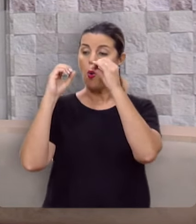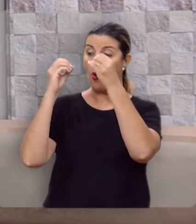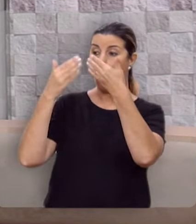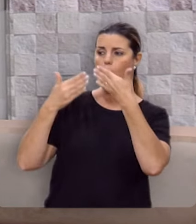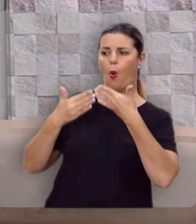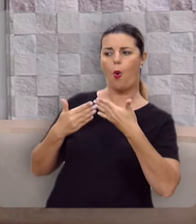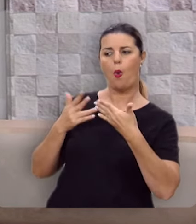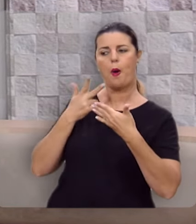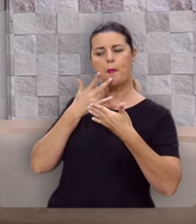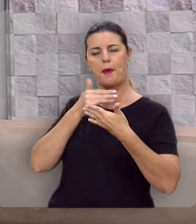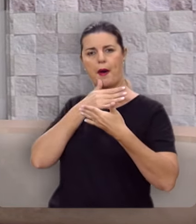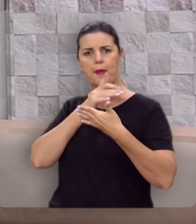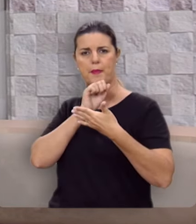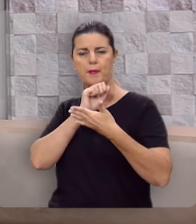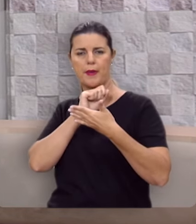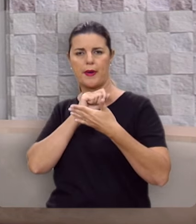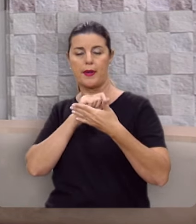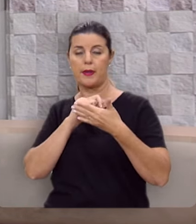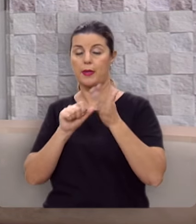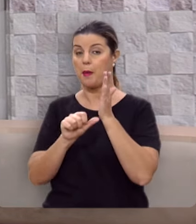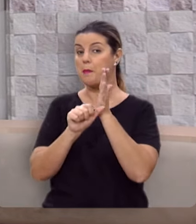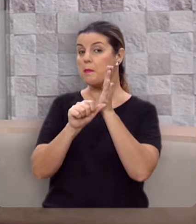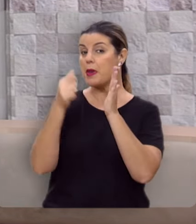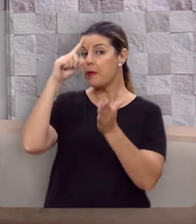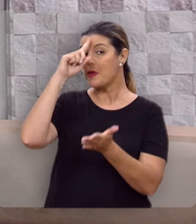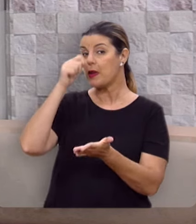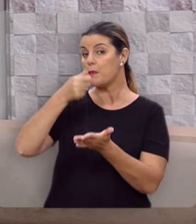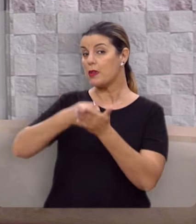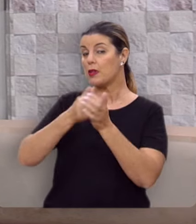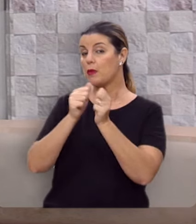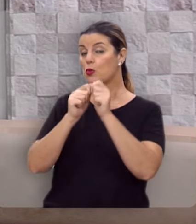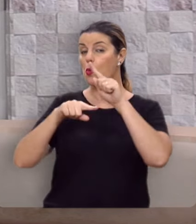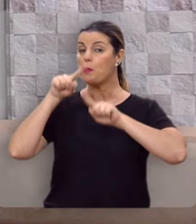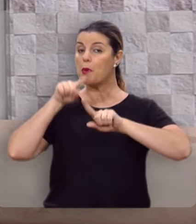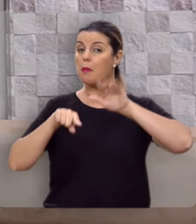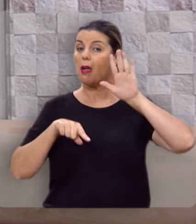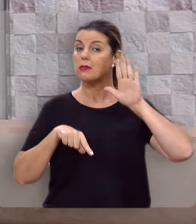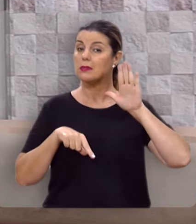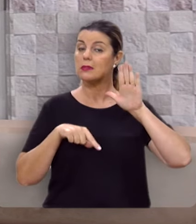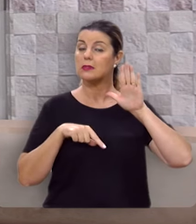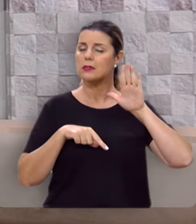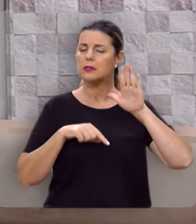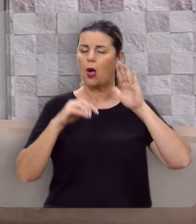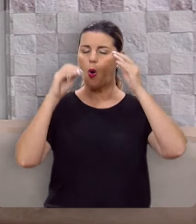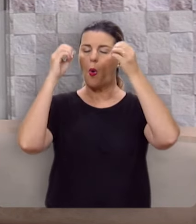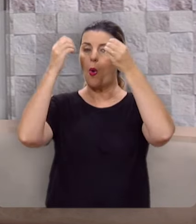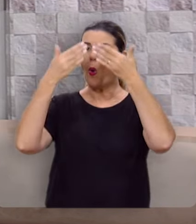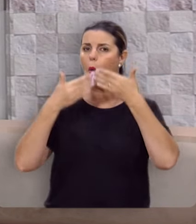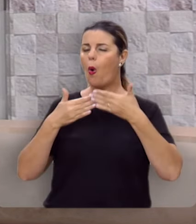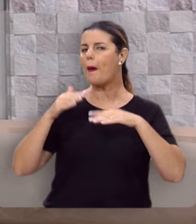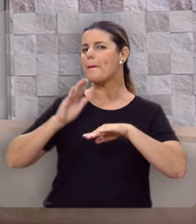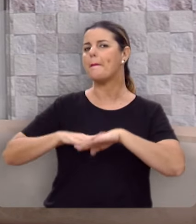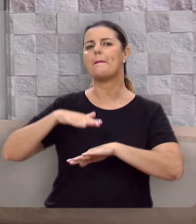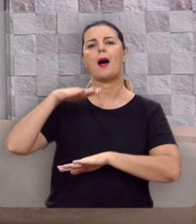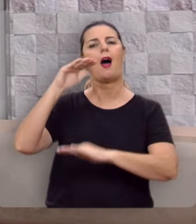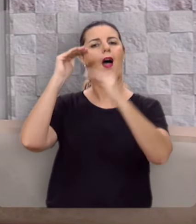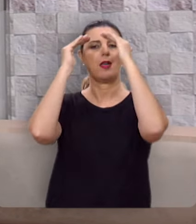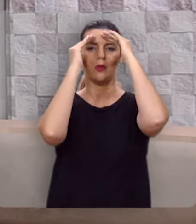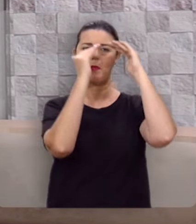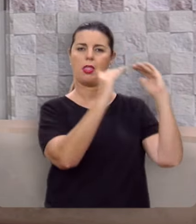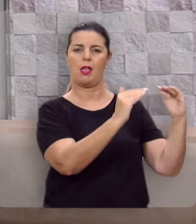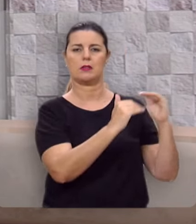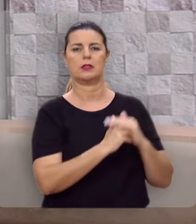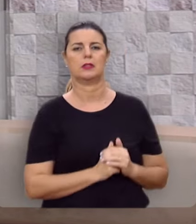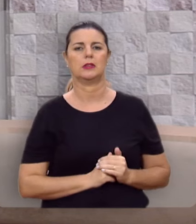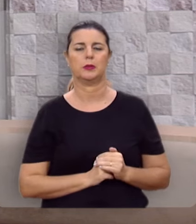seguinte, honra a teu pai e a tua mãe, que é o primeiro mandamento, com promessa. Bom, honrar é mais do que obedecer.